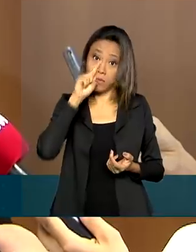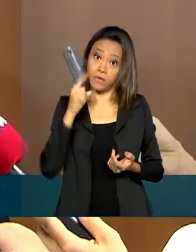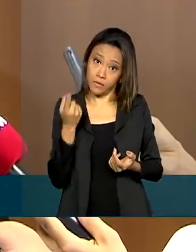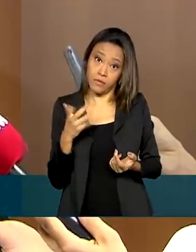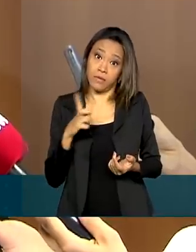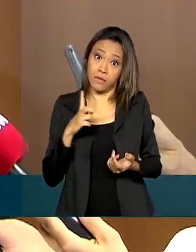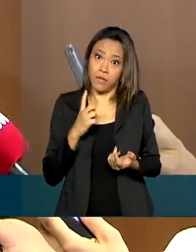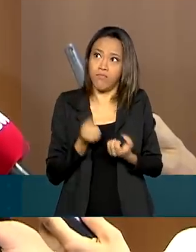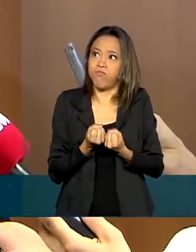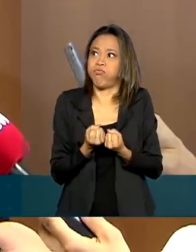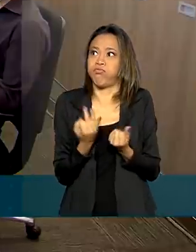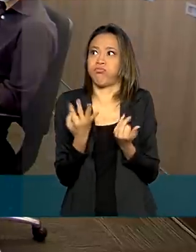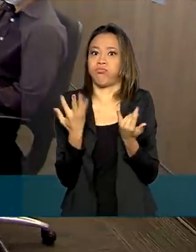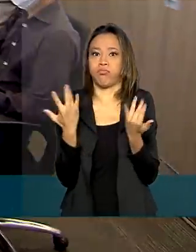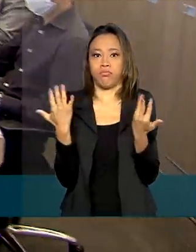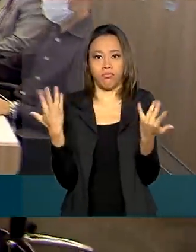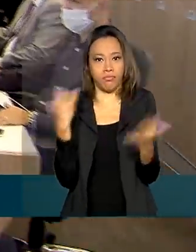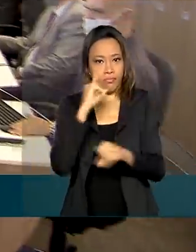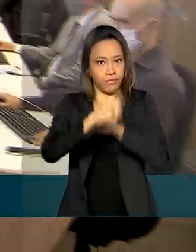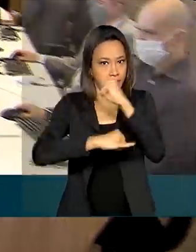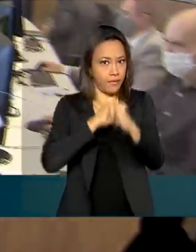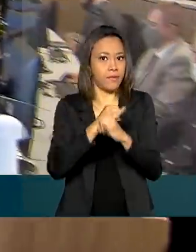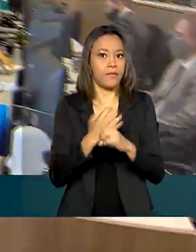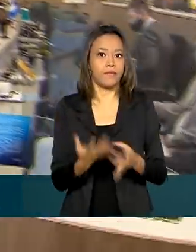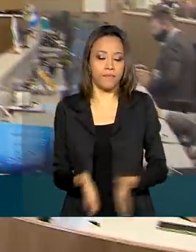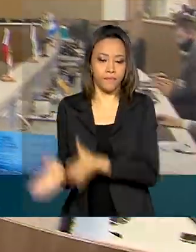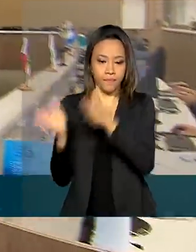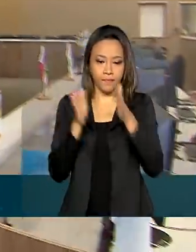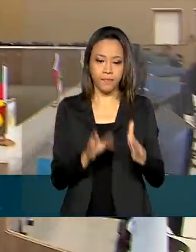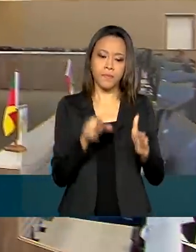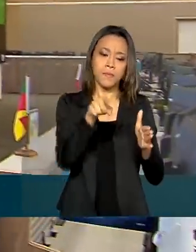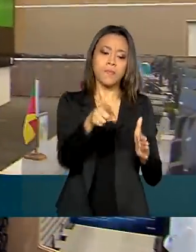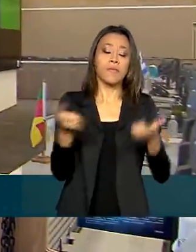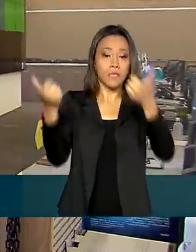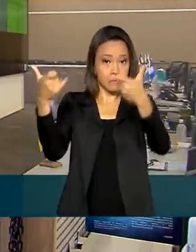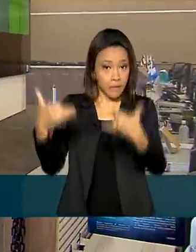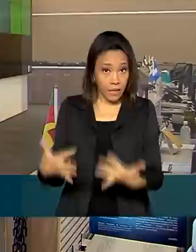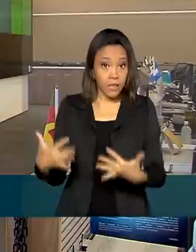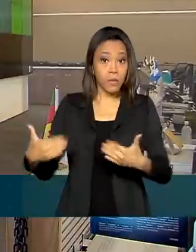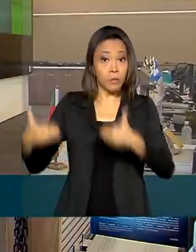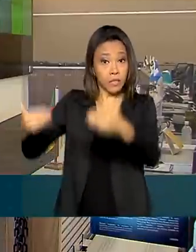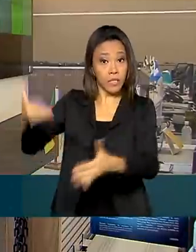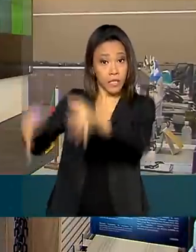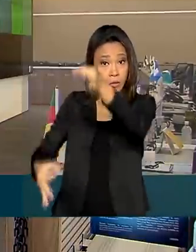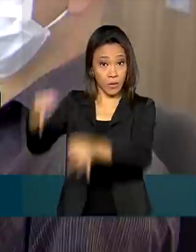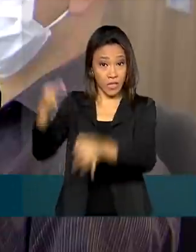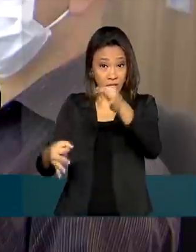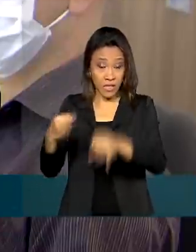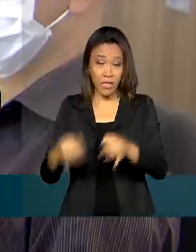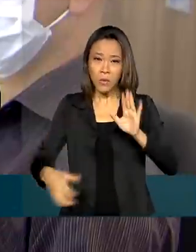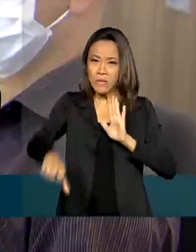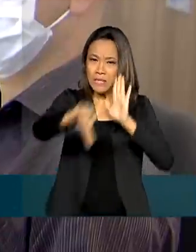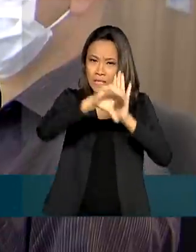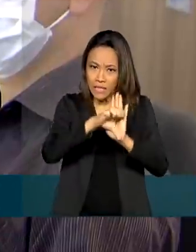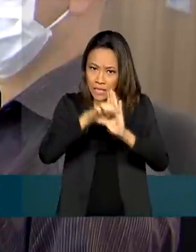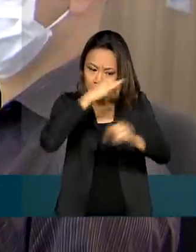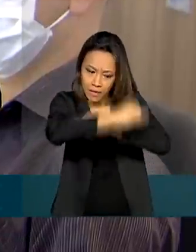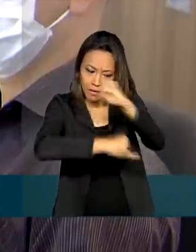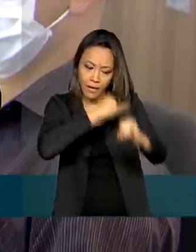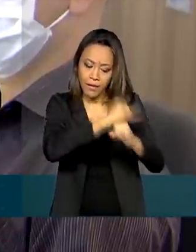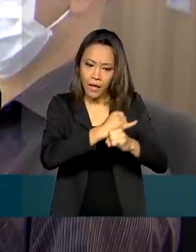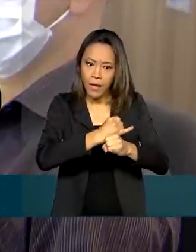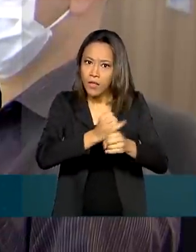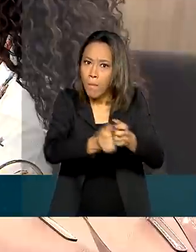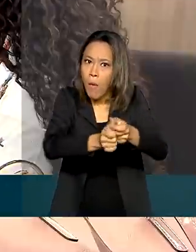são milhares, são muitas. Segundo apurações do Ministério da Justiça, os crimes cibernéticos se intensificaram